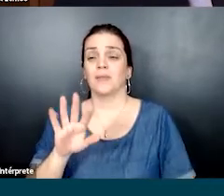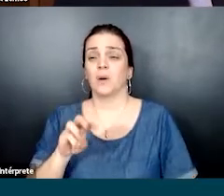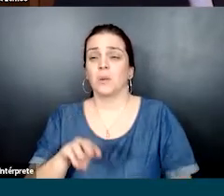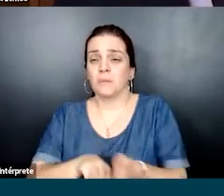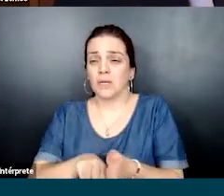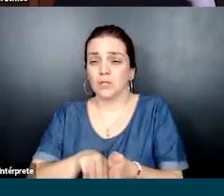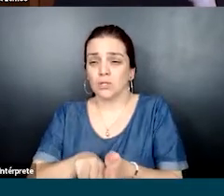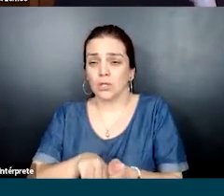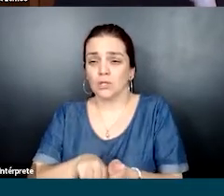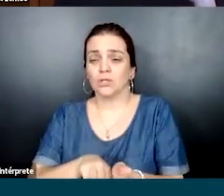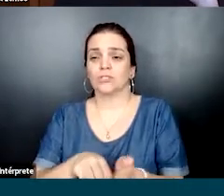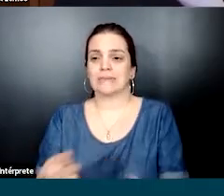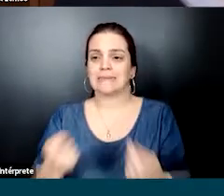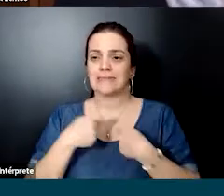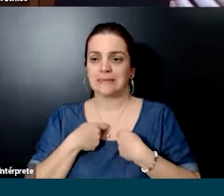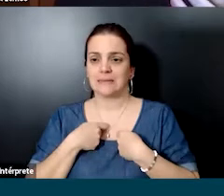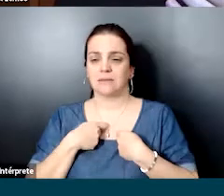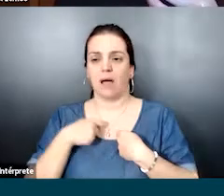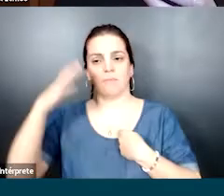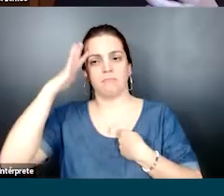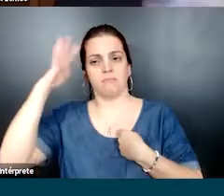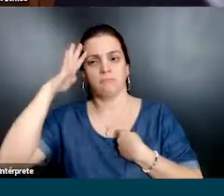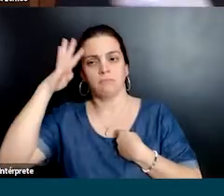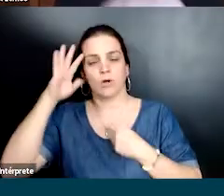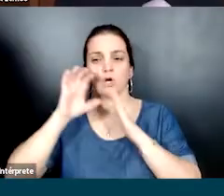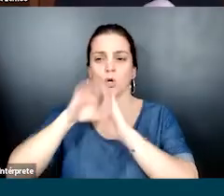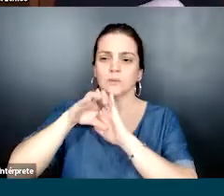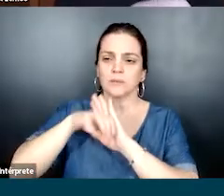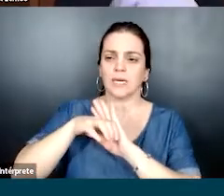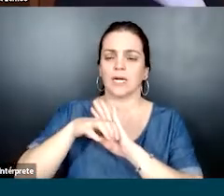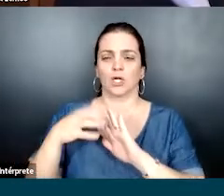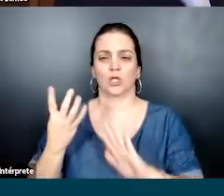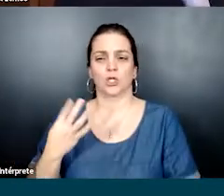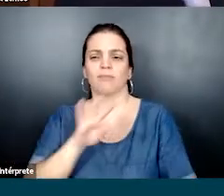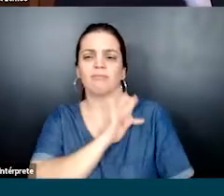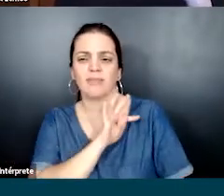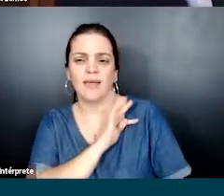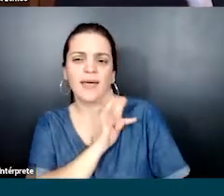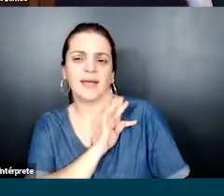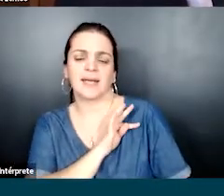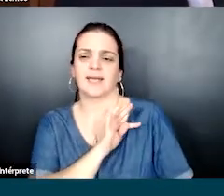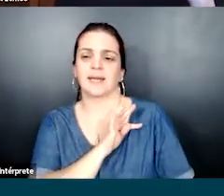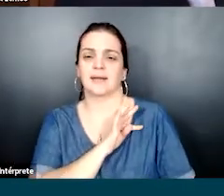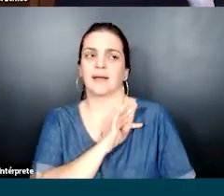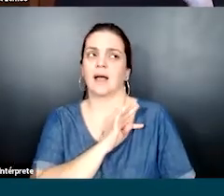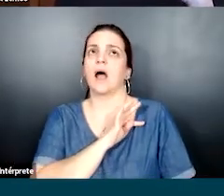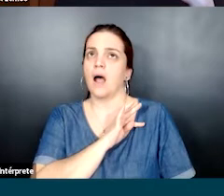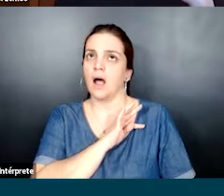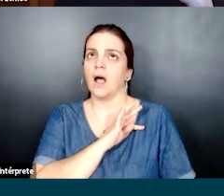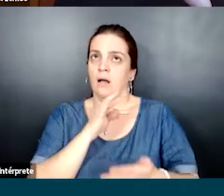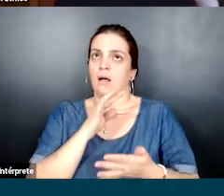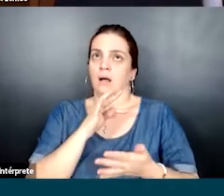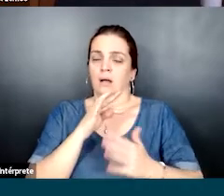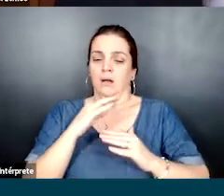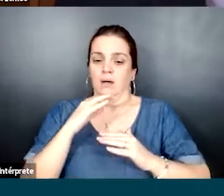metodologia dá à luz para conceitos e técnicas que vão ser a base para as